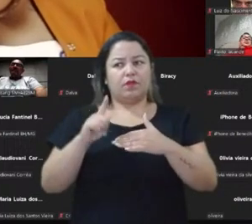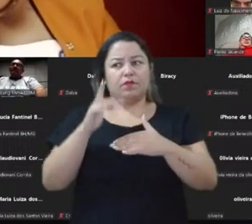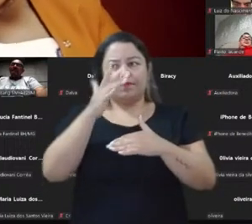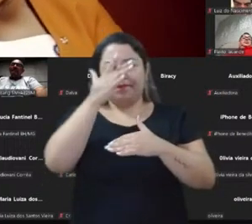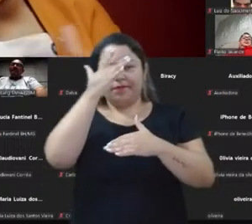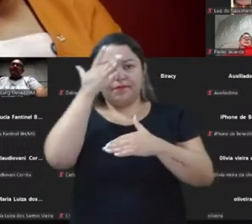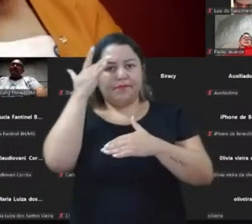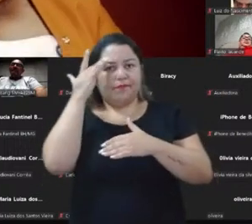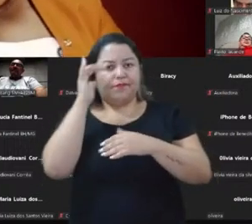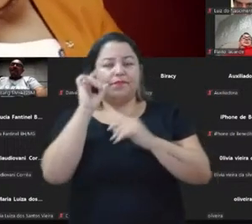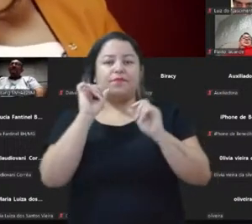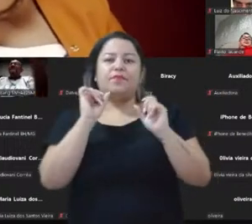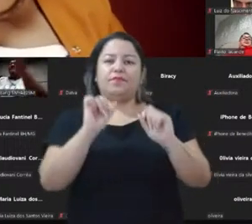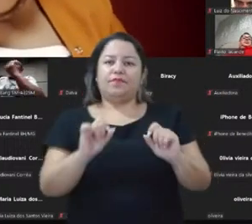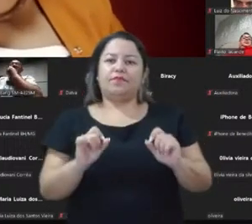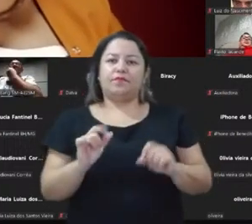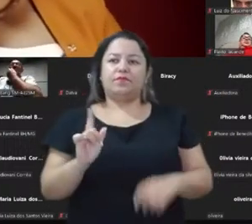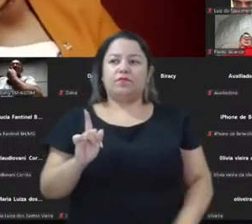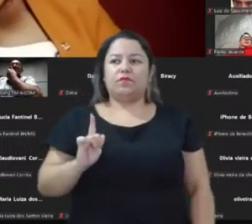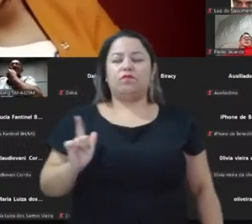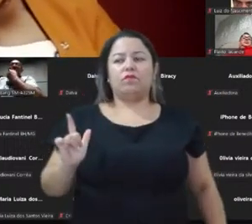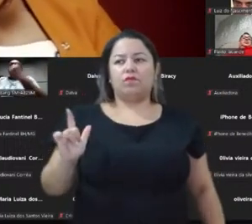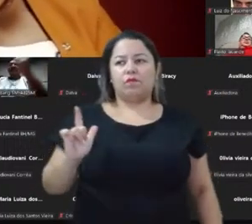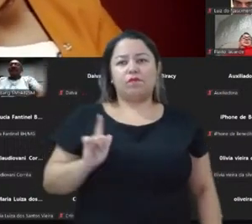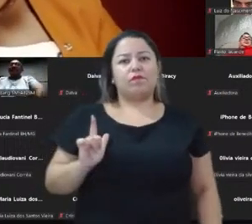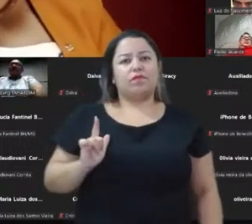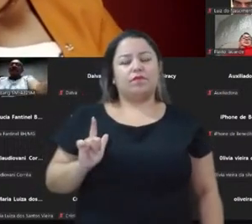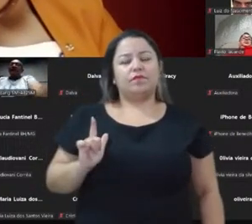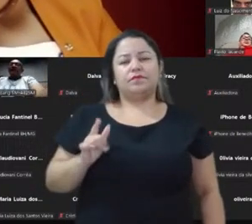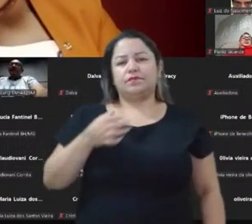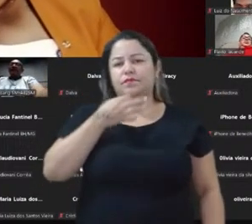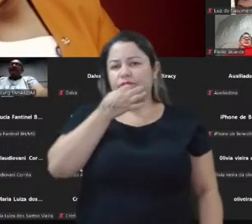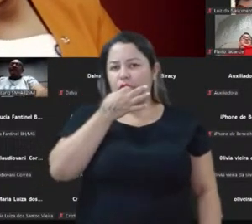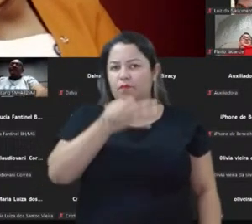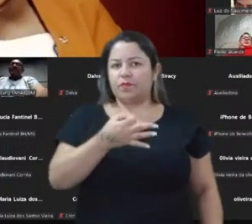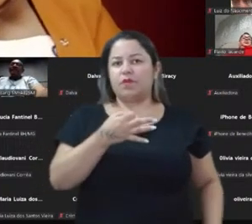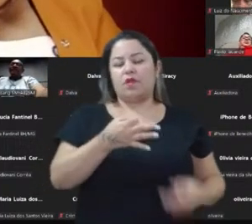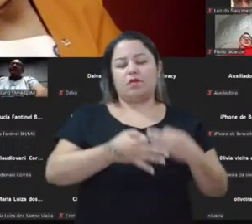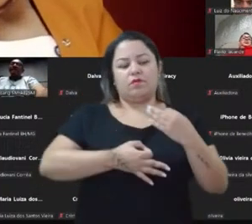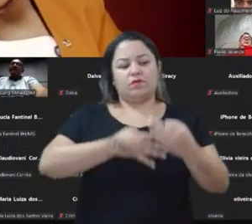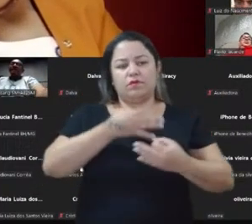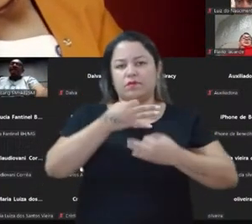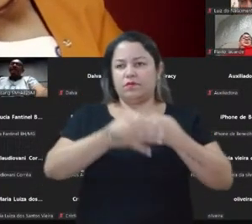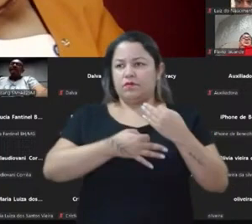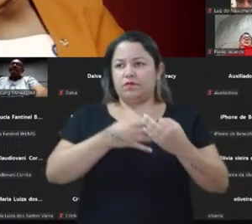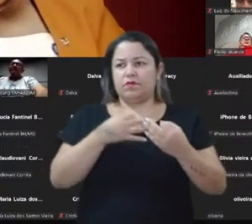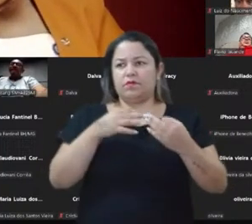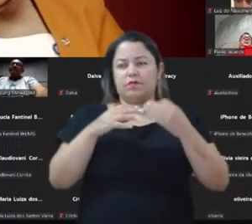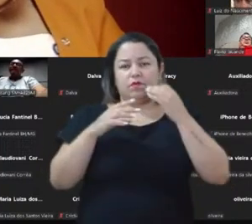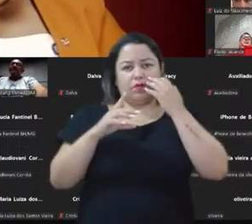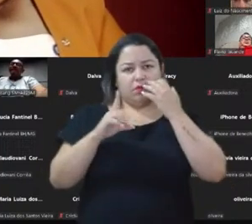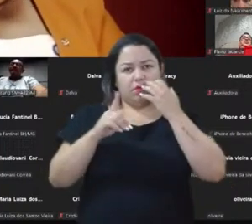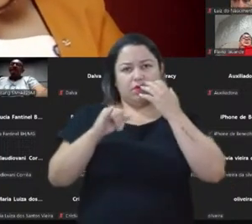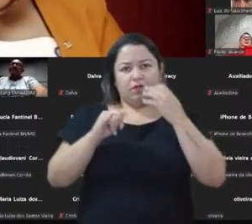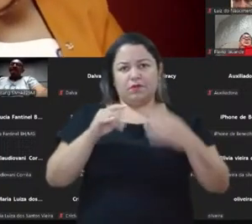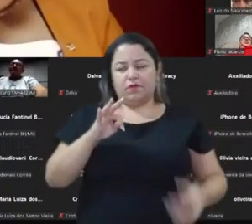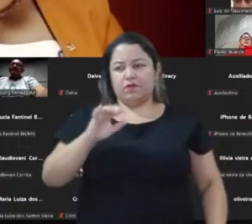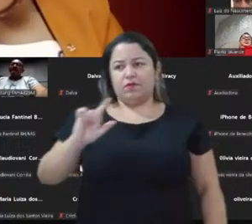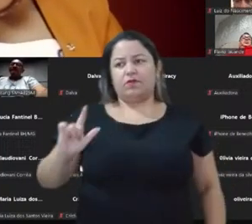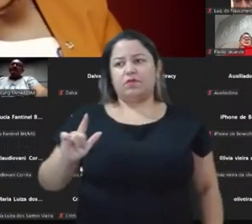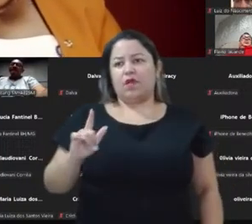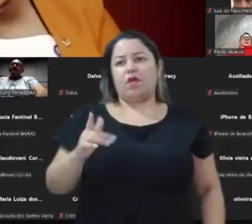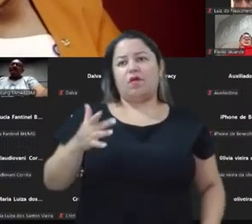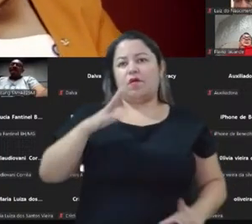segmentado. O que eu já disse da opinião de influenciadores digitais que não são mais só celebridades